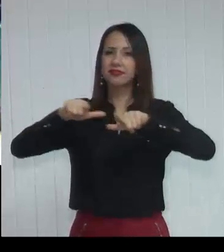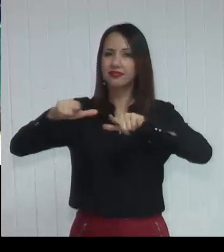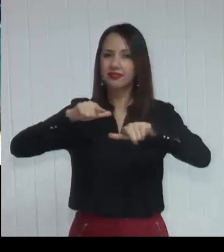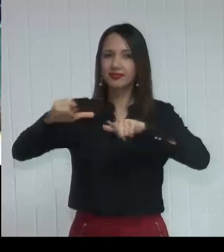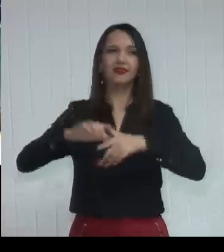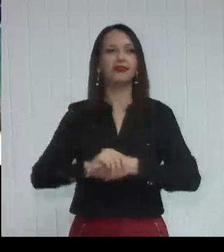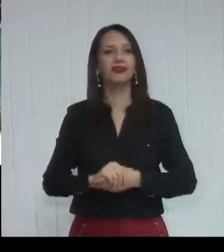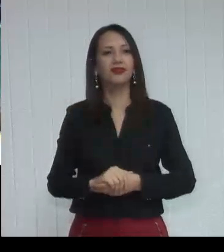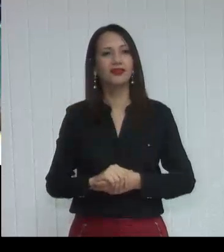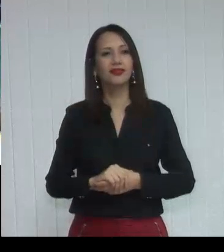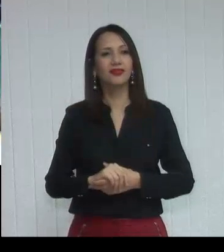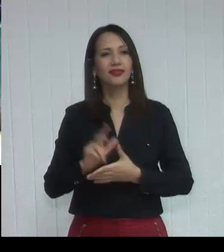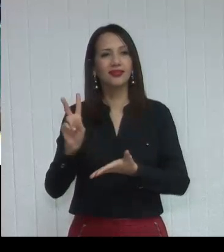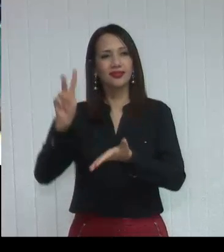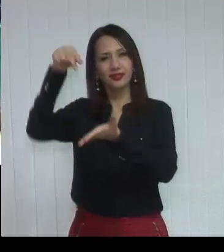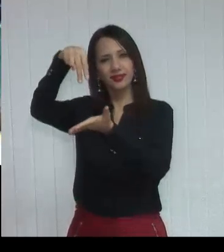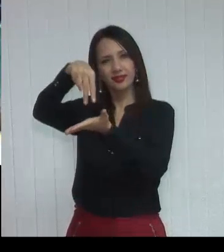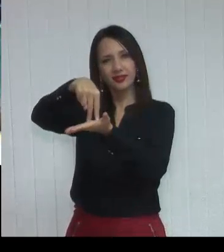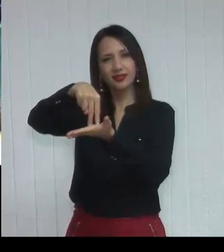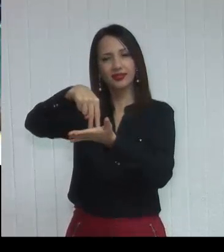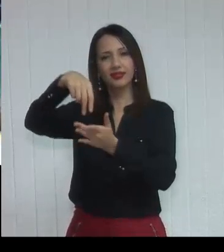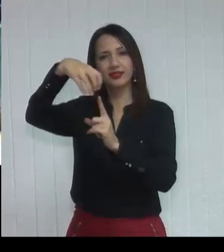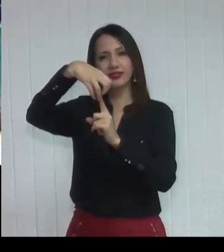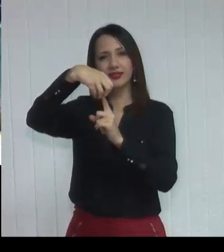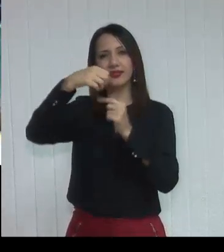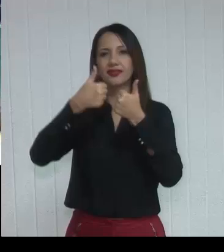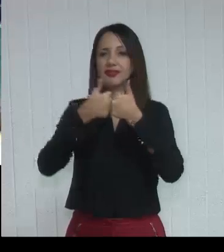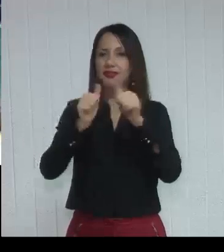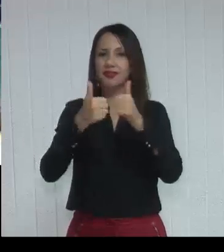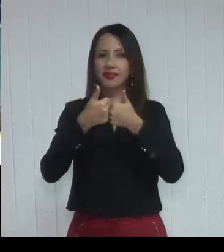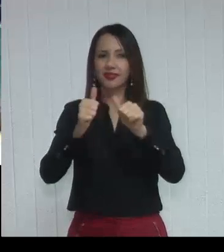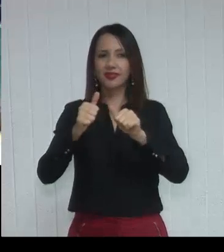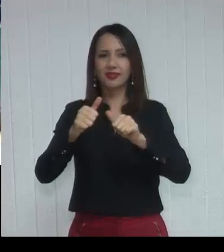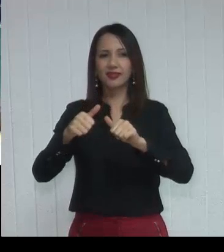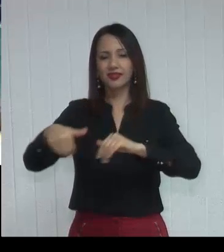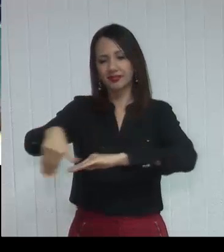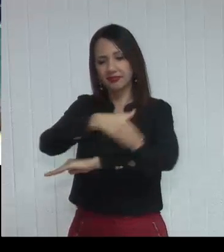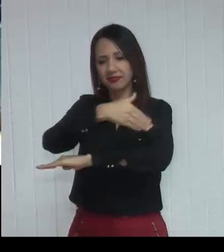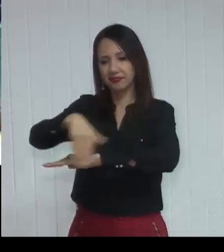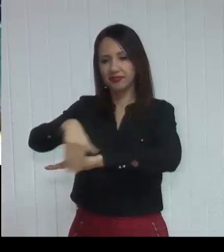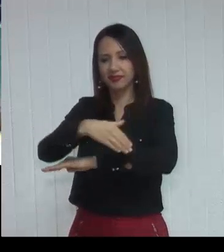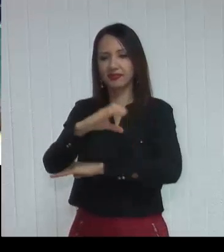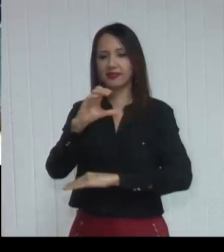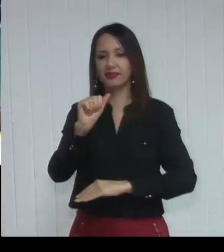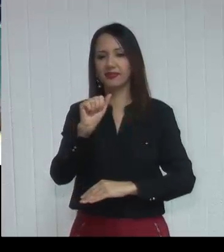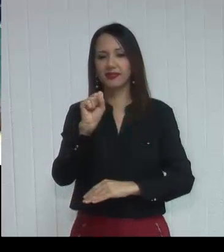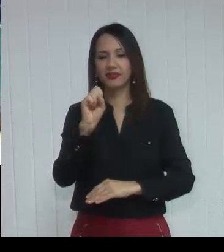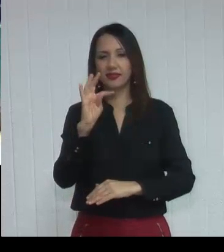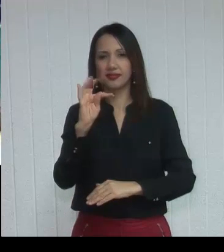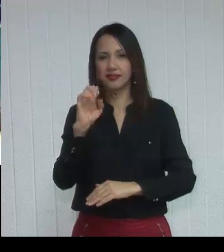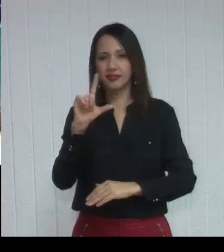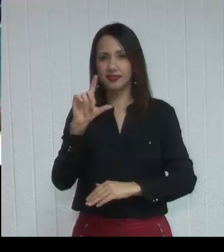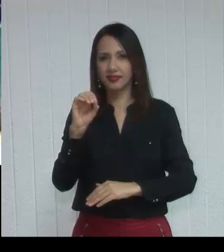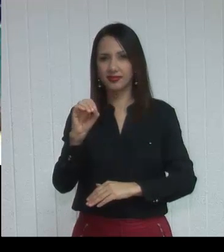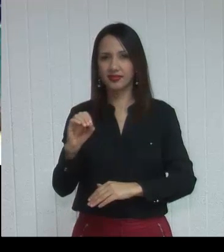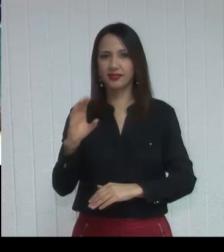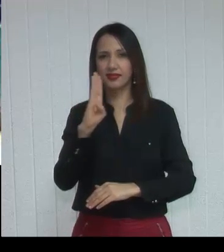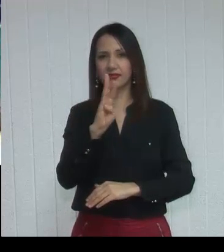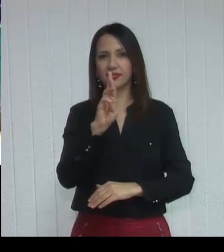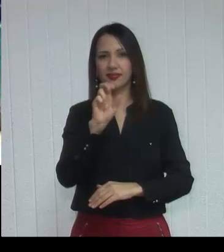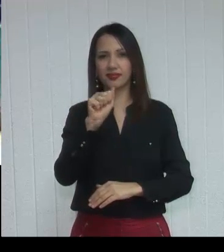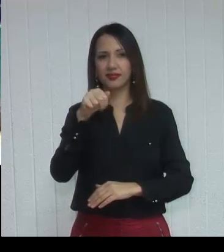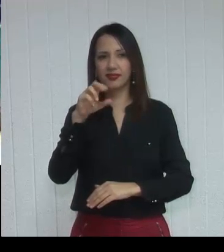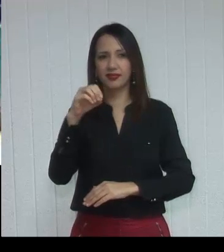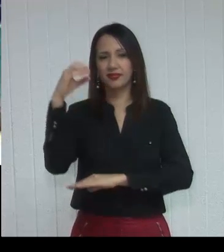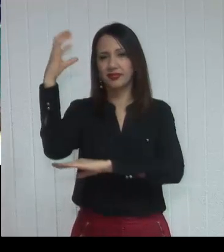até chegar ali para pegar o ônibus na Castelo Branco. Então, muitas pessoas utilizam. Foi também trocado